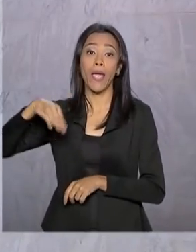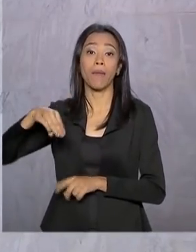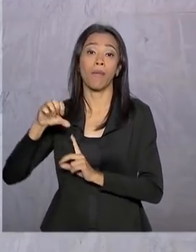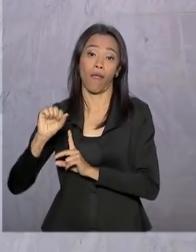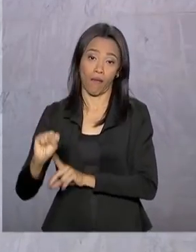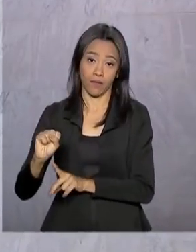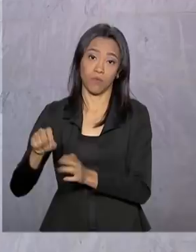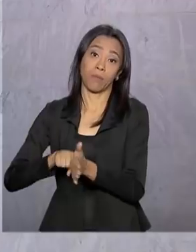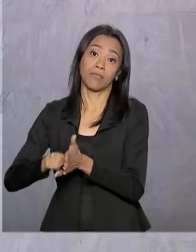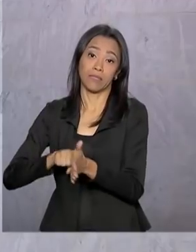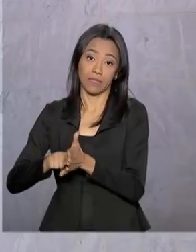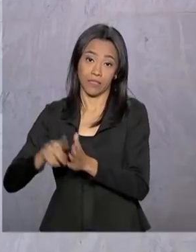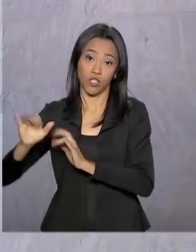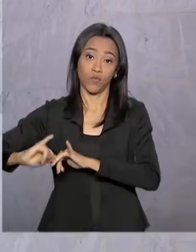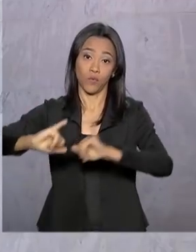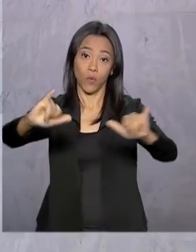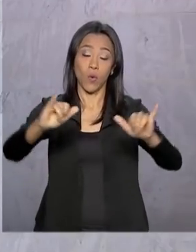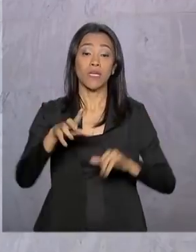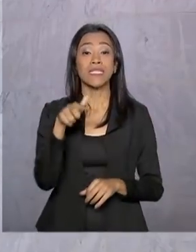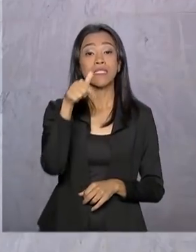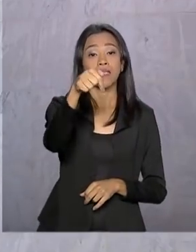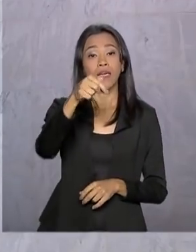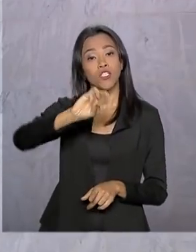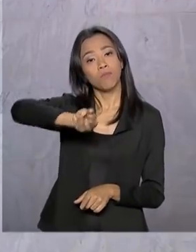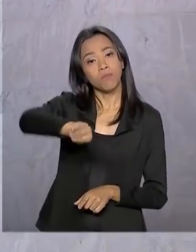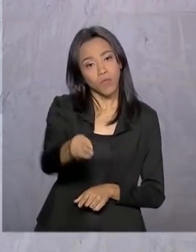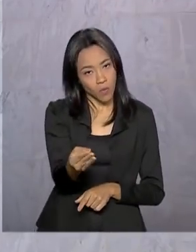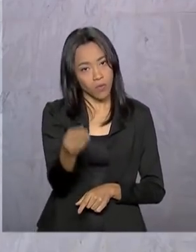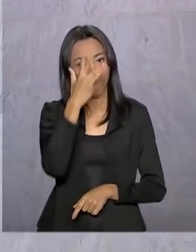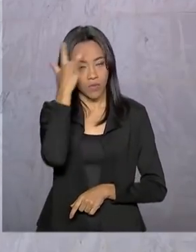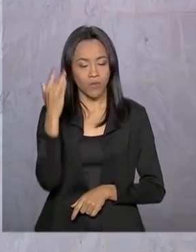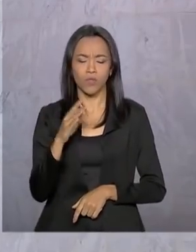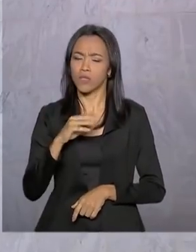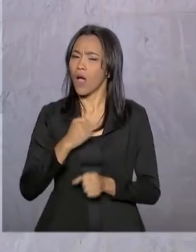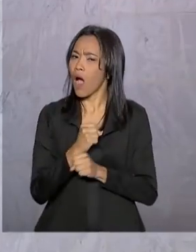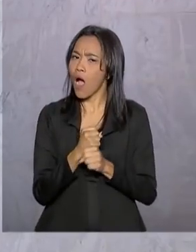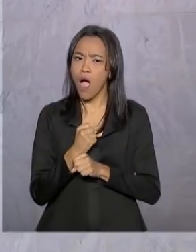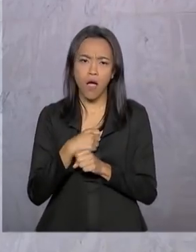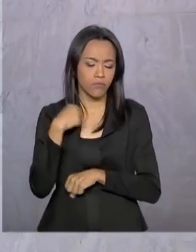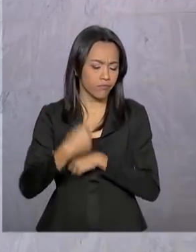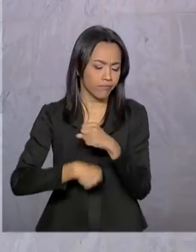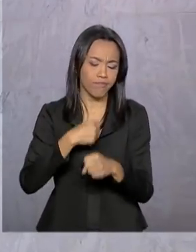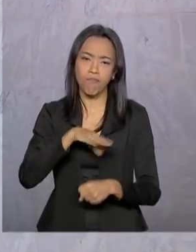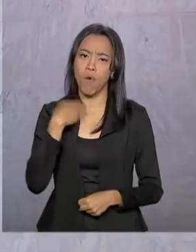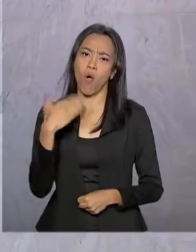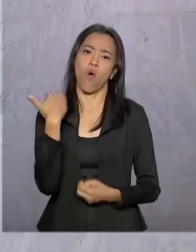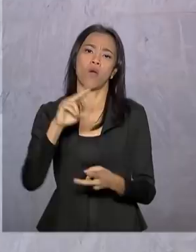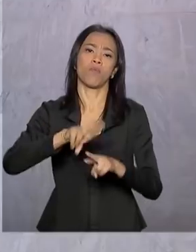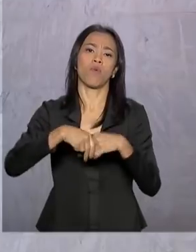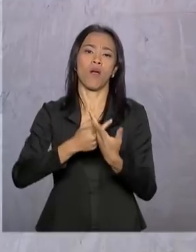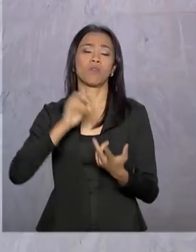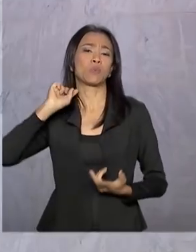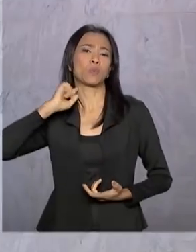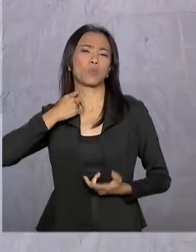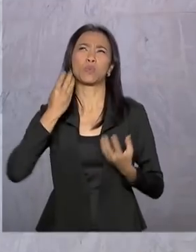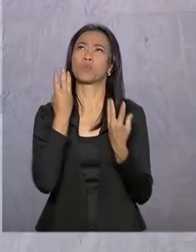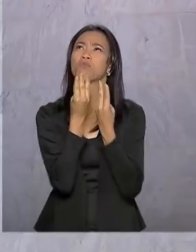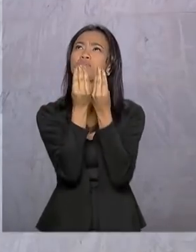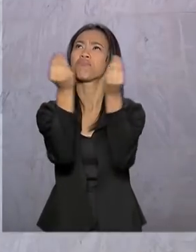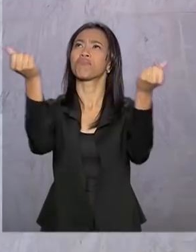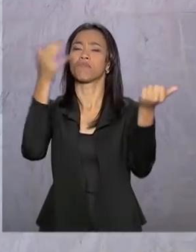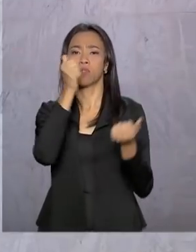tem mais, pelo menos 7 milhões de pessoas morrem todos os anos por causa da contaminação do ar, seja em ambientes